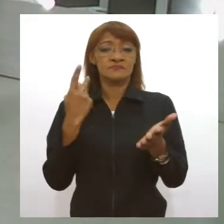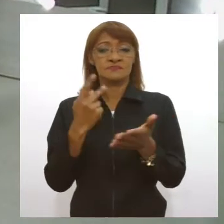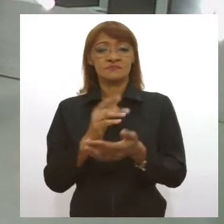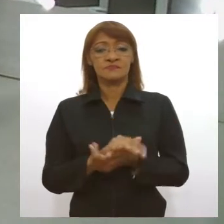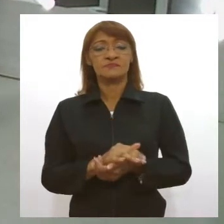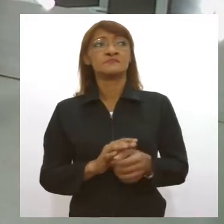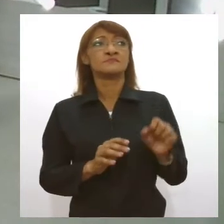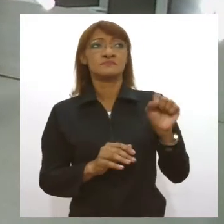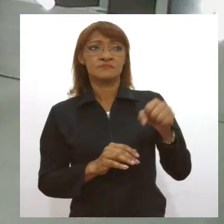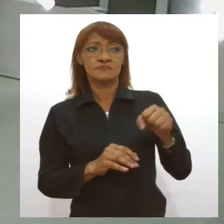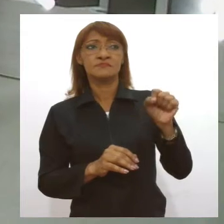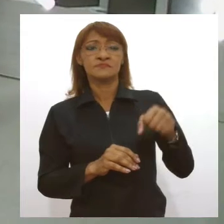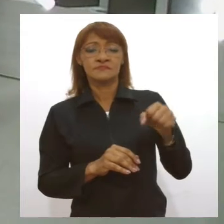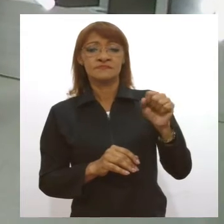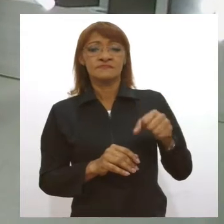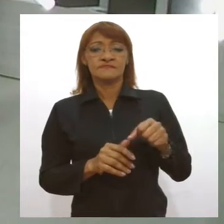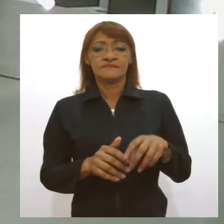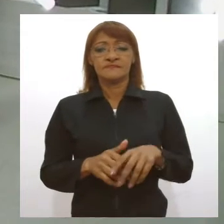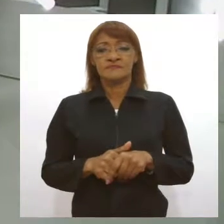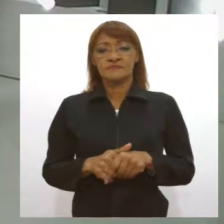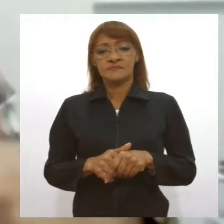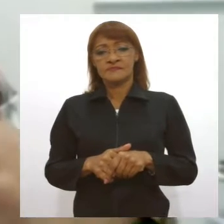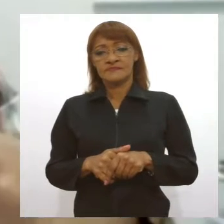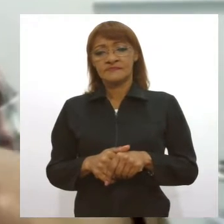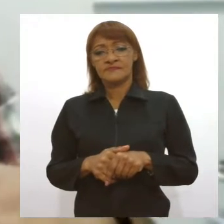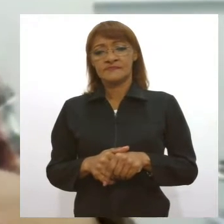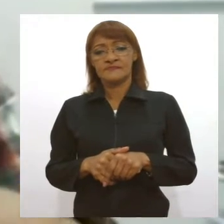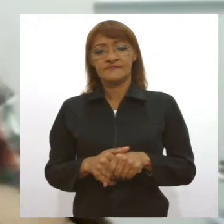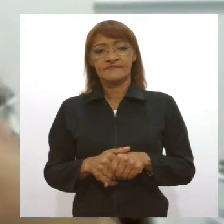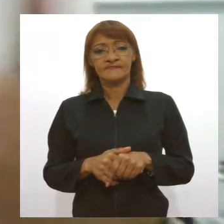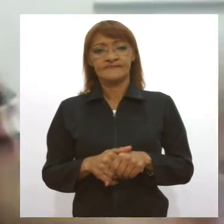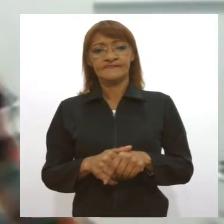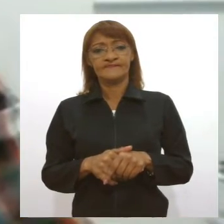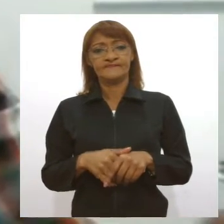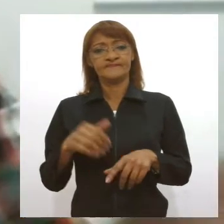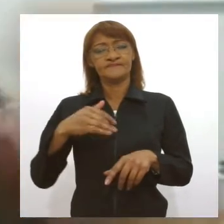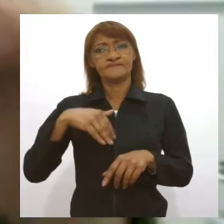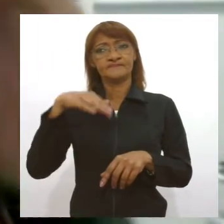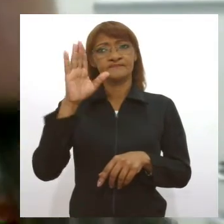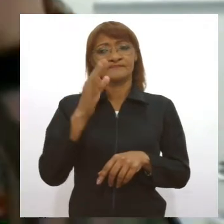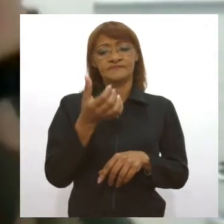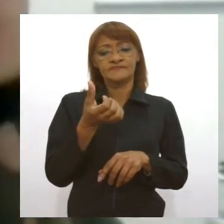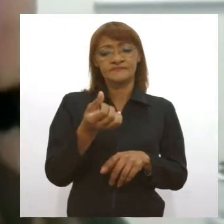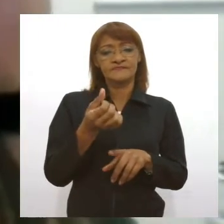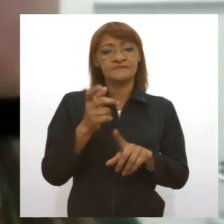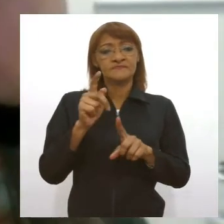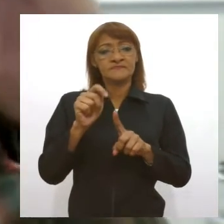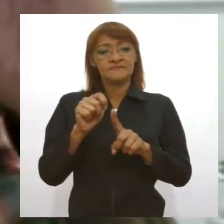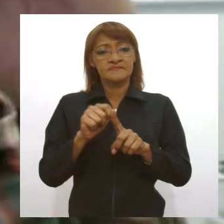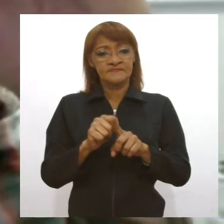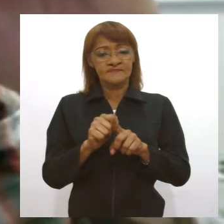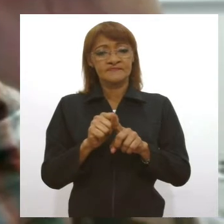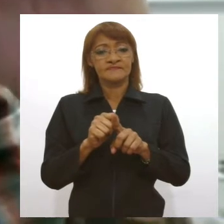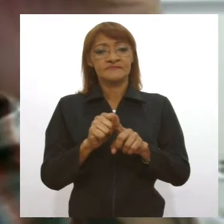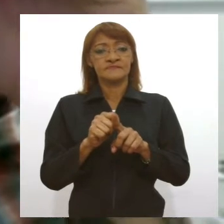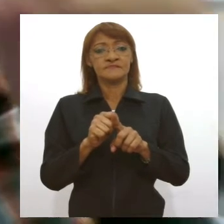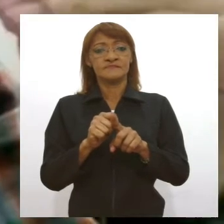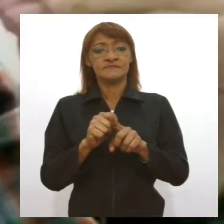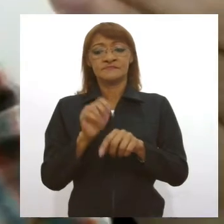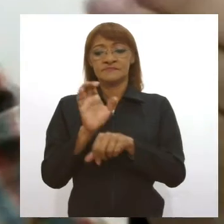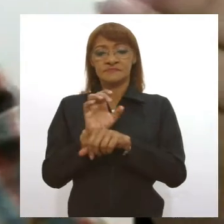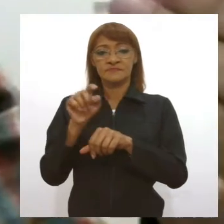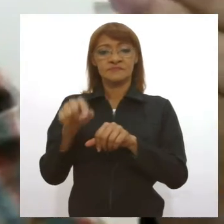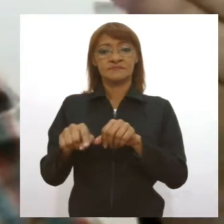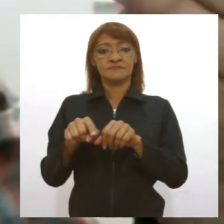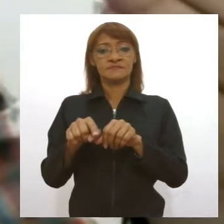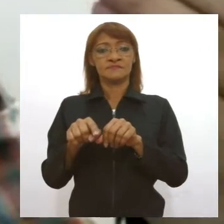Exatamente. Nós somos, tem mais de seis meses que nós estamos como um dos Estados que mais